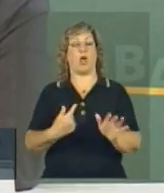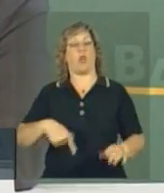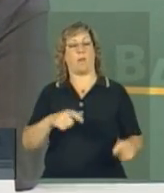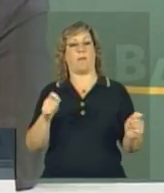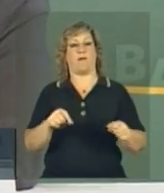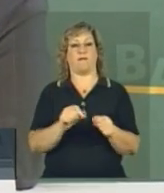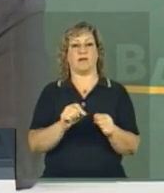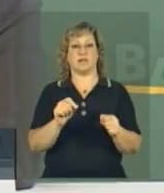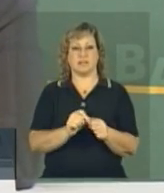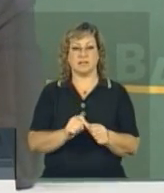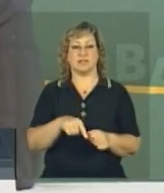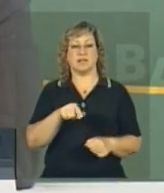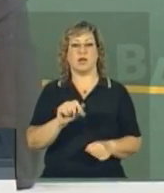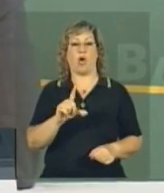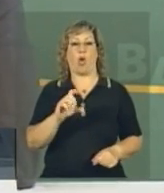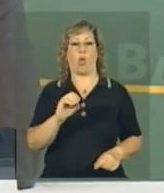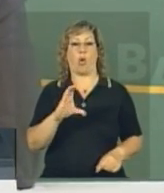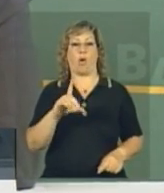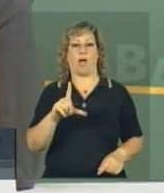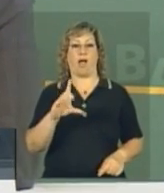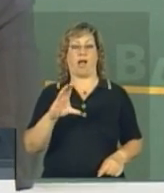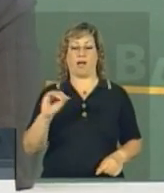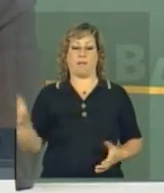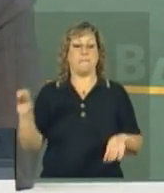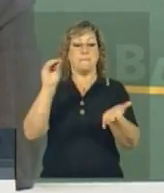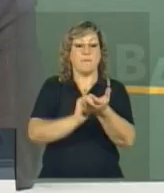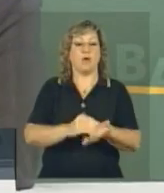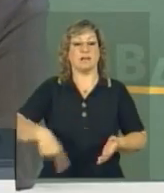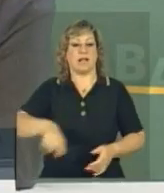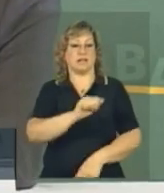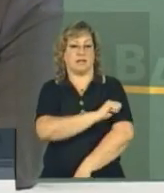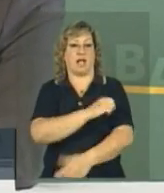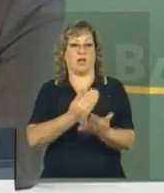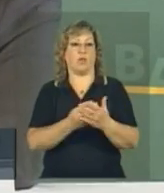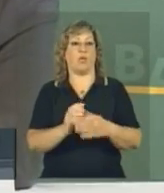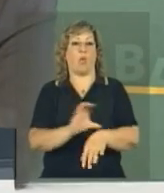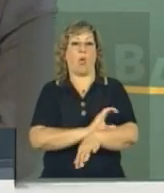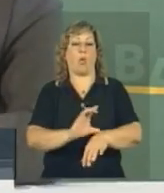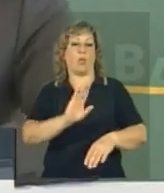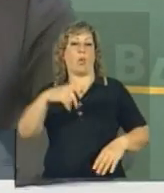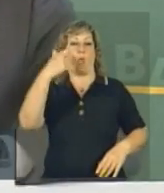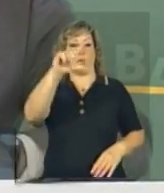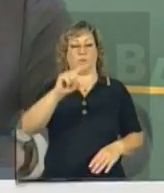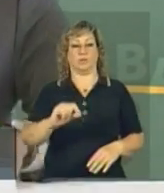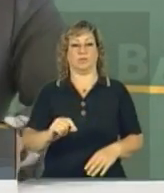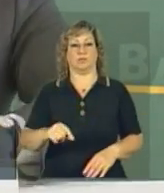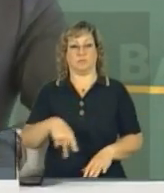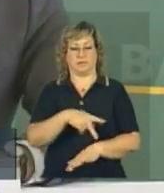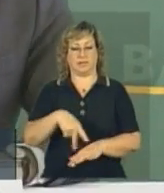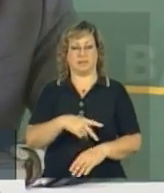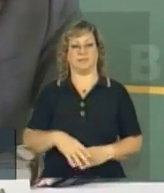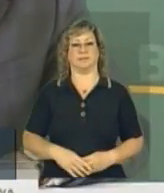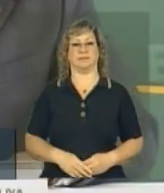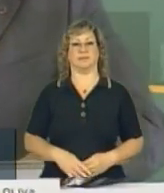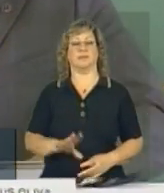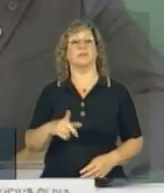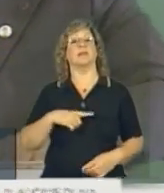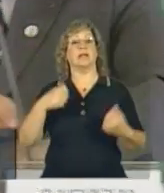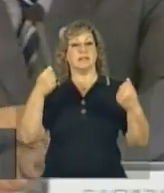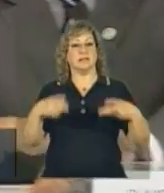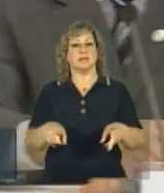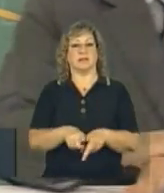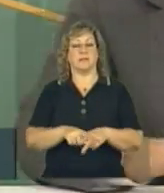fazer o placement, ou a locação, ou colocação desses estudantes nos cursos no exterior. E um outro esclarecimento também. Aqueles que,